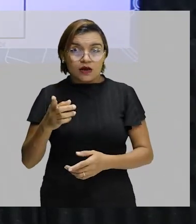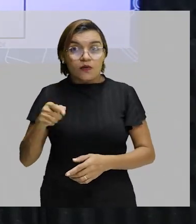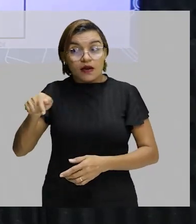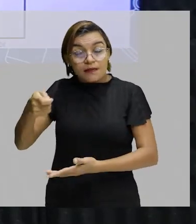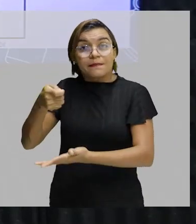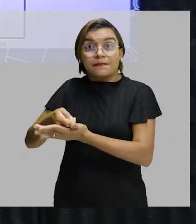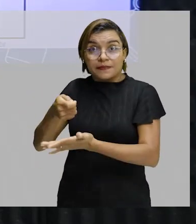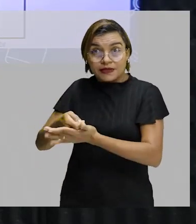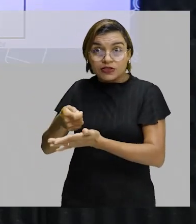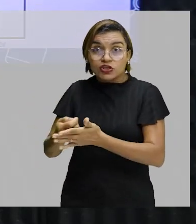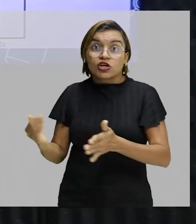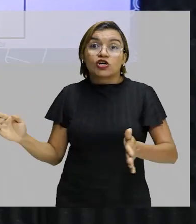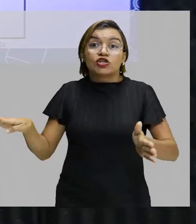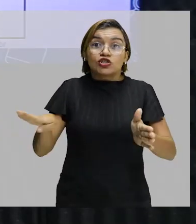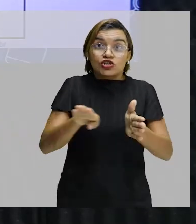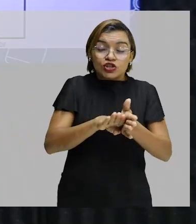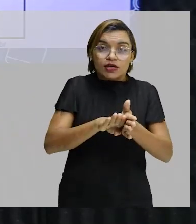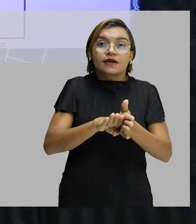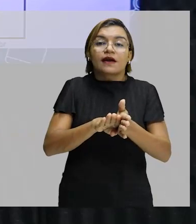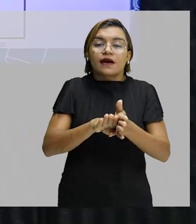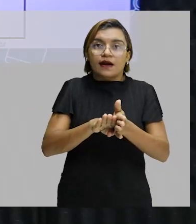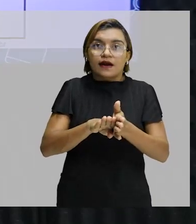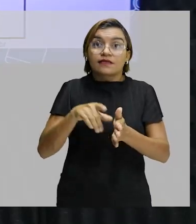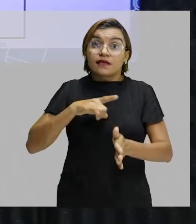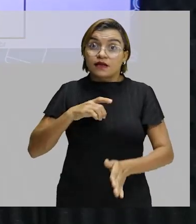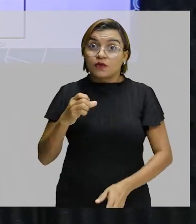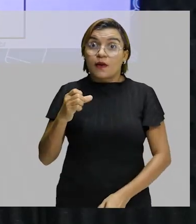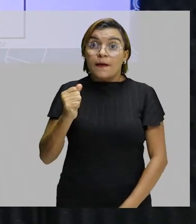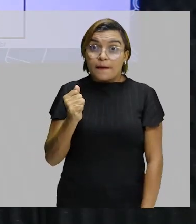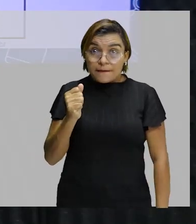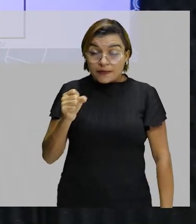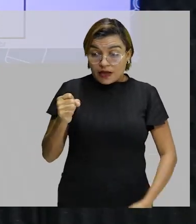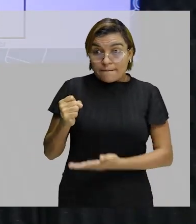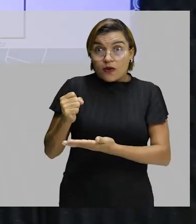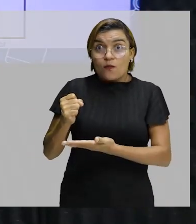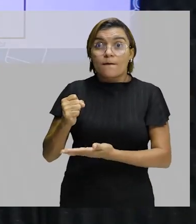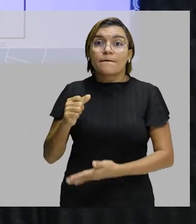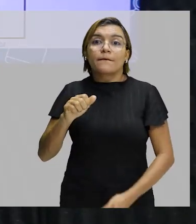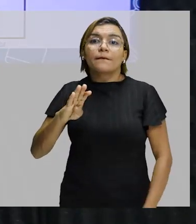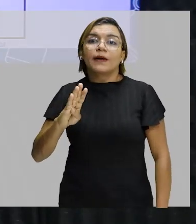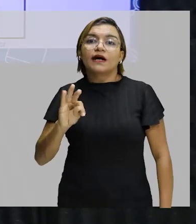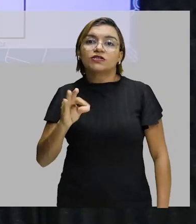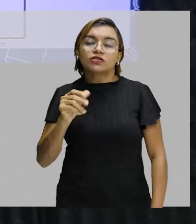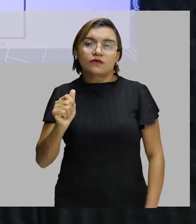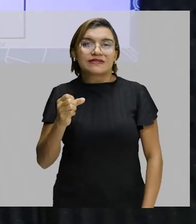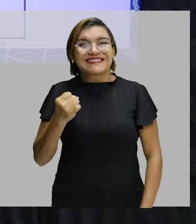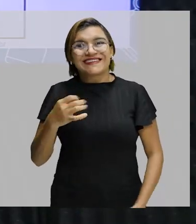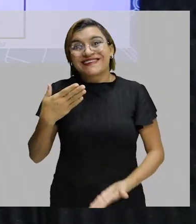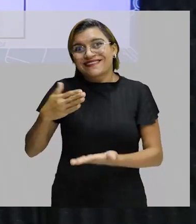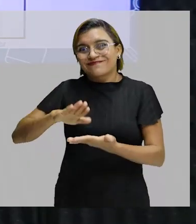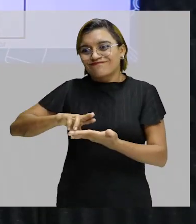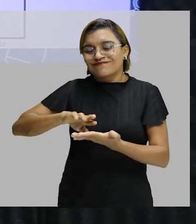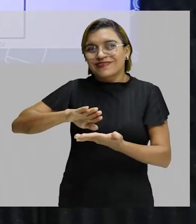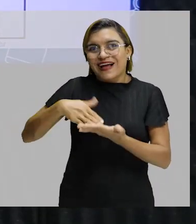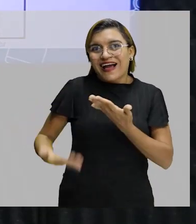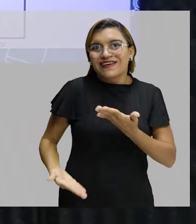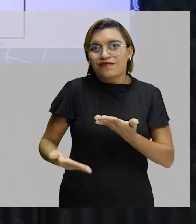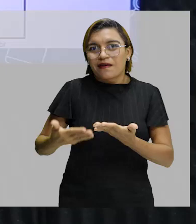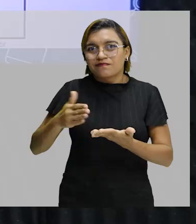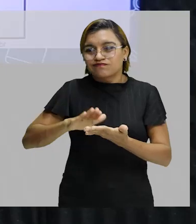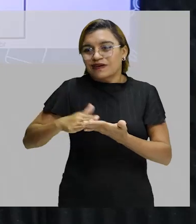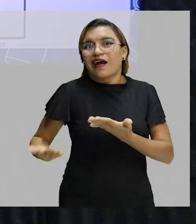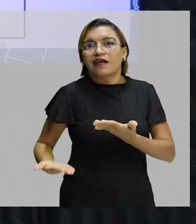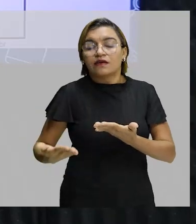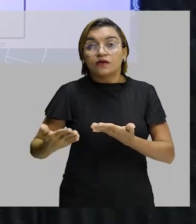atleta deve chegar com a posse do bastão. Esse bastão caiu. O professor caiu, eu peguei no chão e continuei. Não pode, o